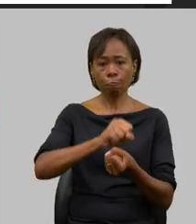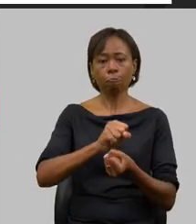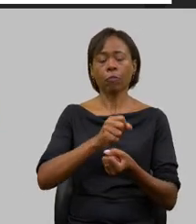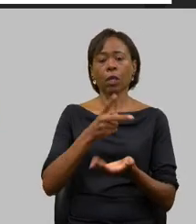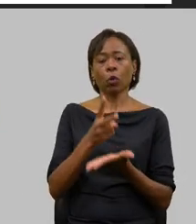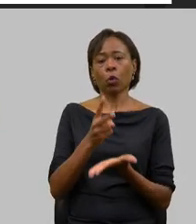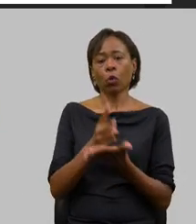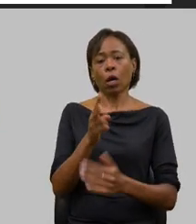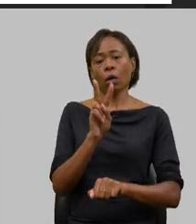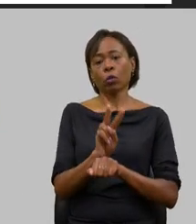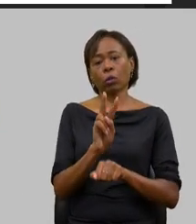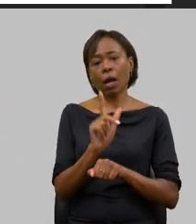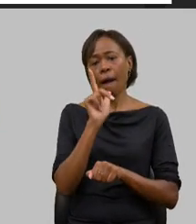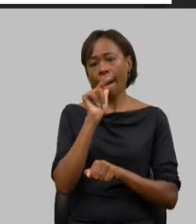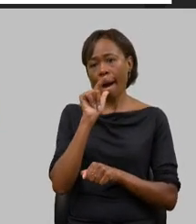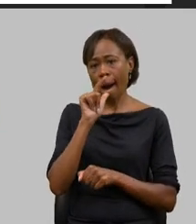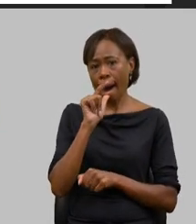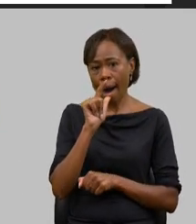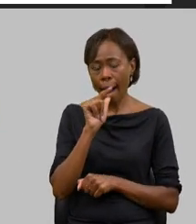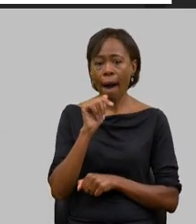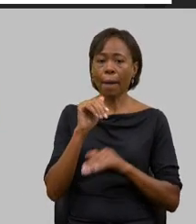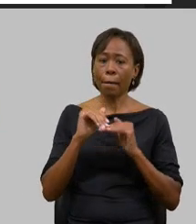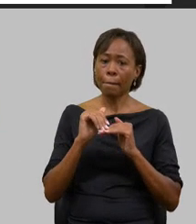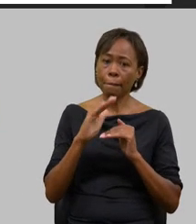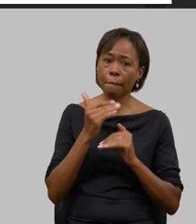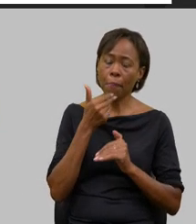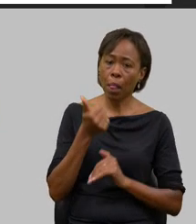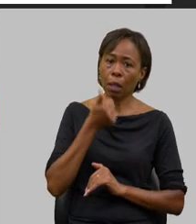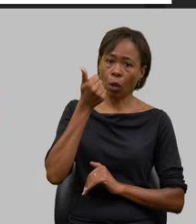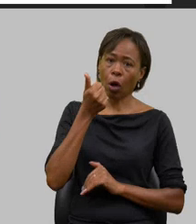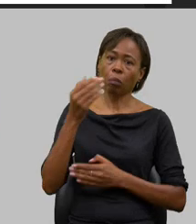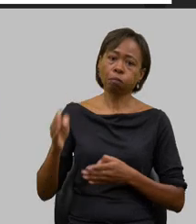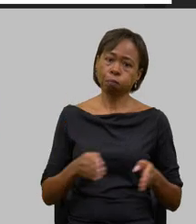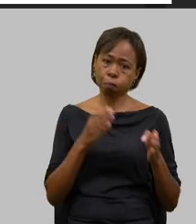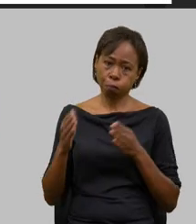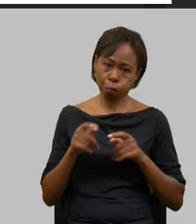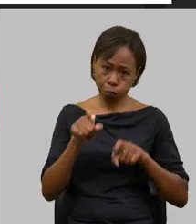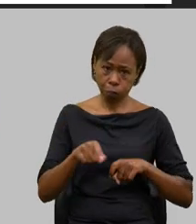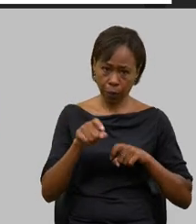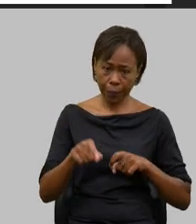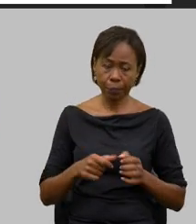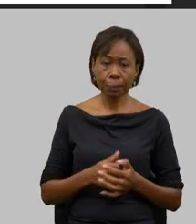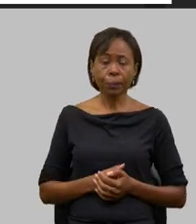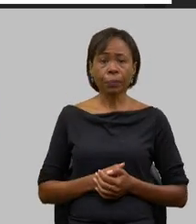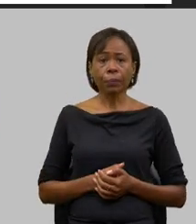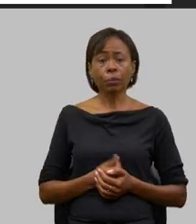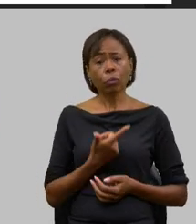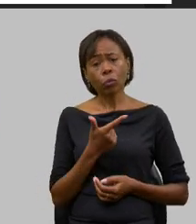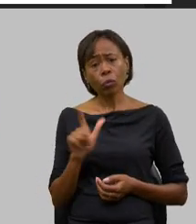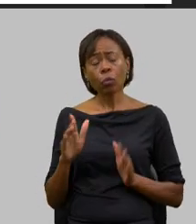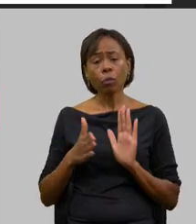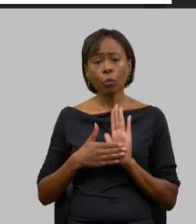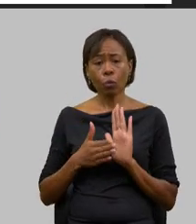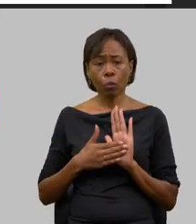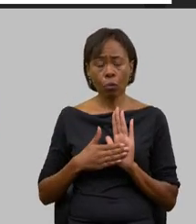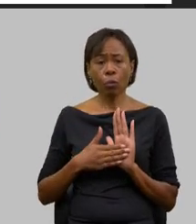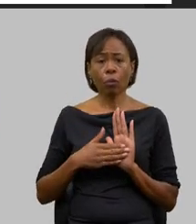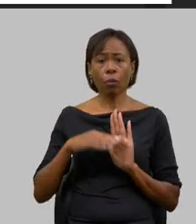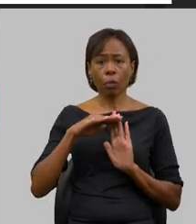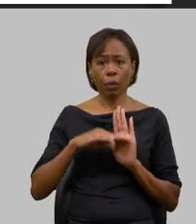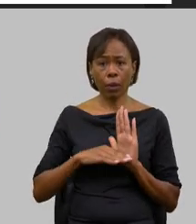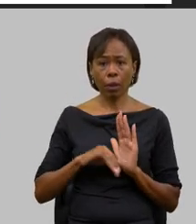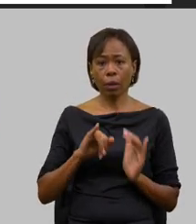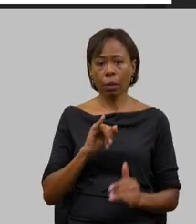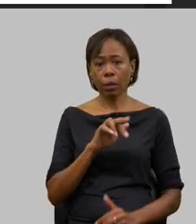manter a água mais quietinha por aqui para a gente produzir nós temos um programa também que chama Irriga